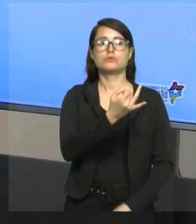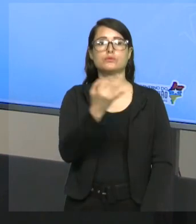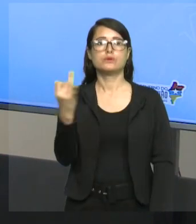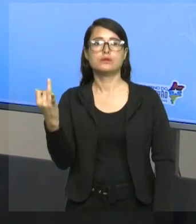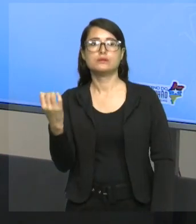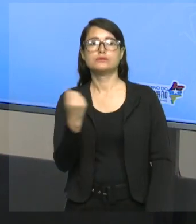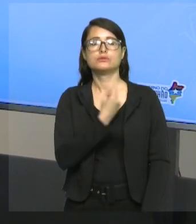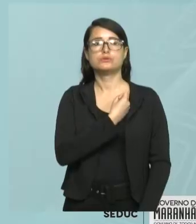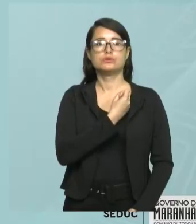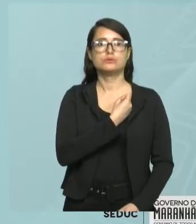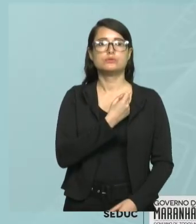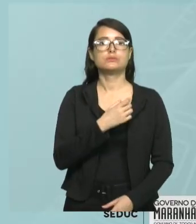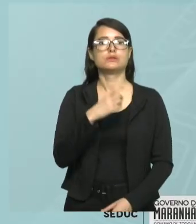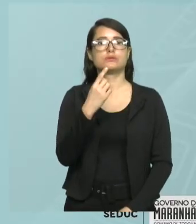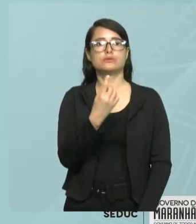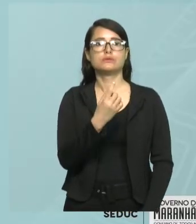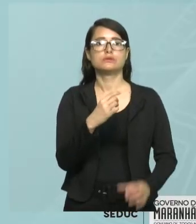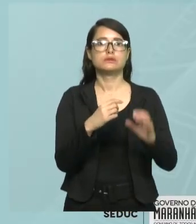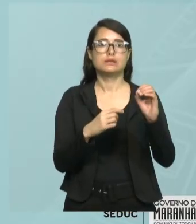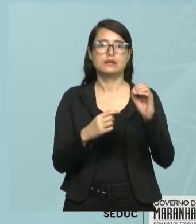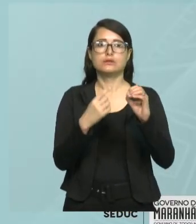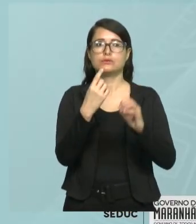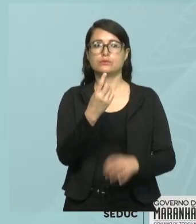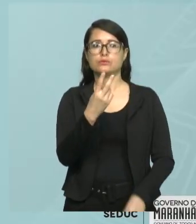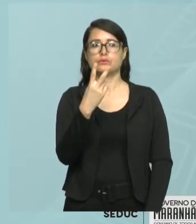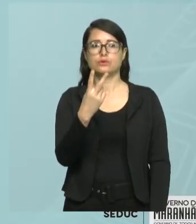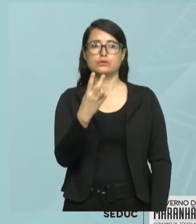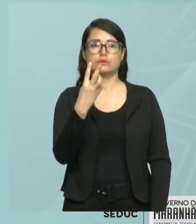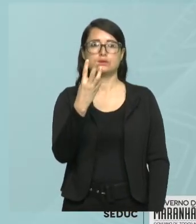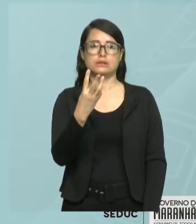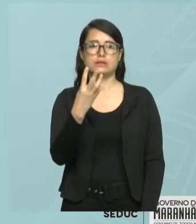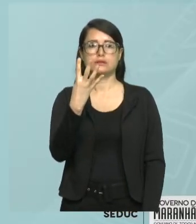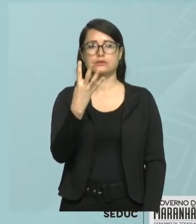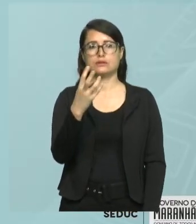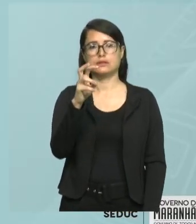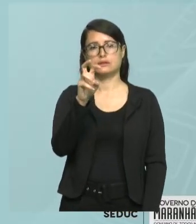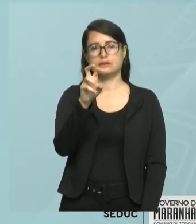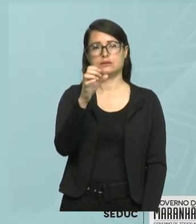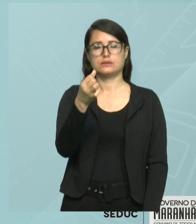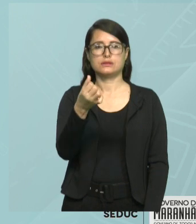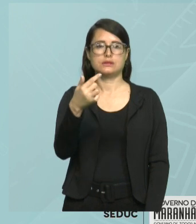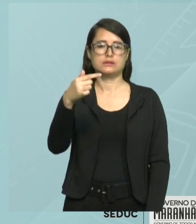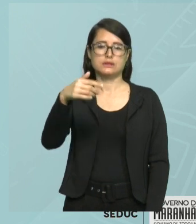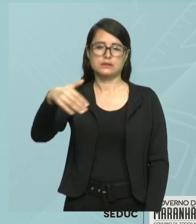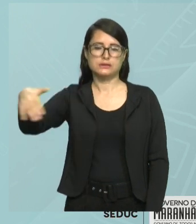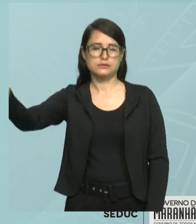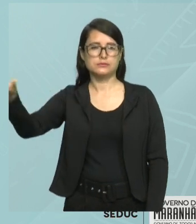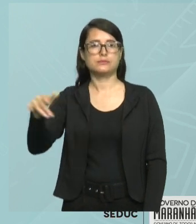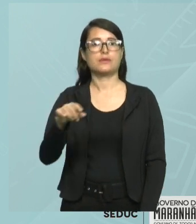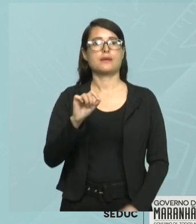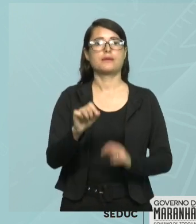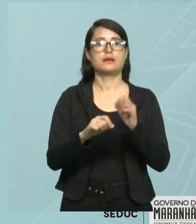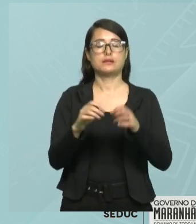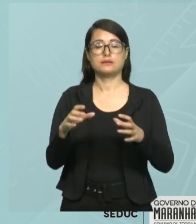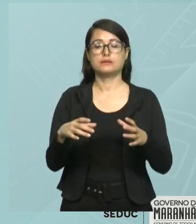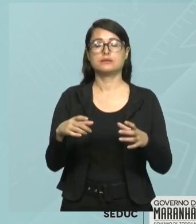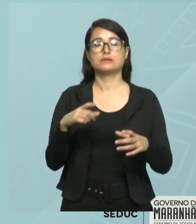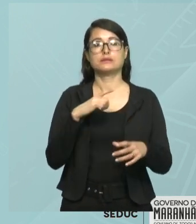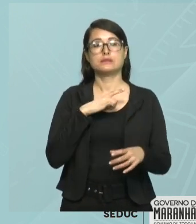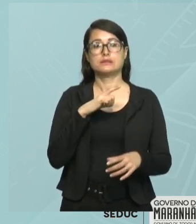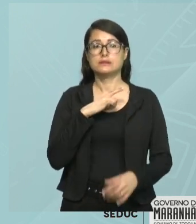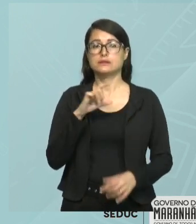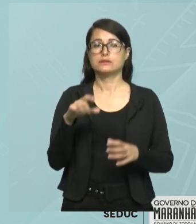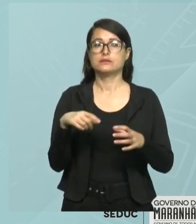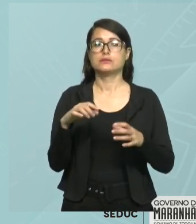0, 1, 2, 3, 4, 5, 6, 7, e assim sucessivamente. Só que esses números não foram